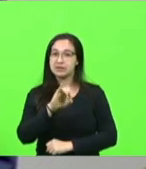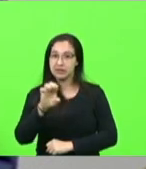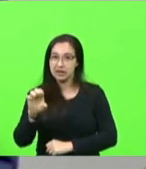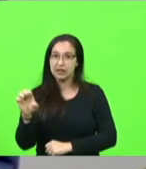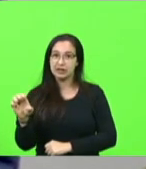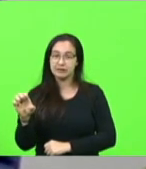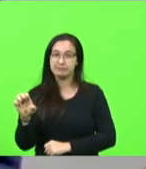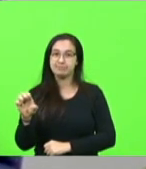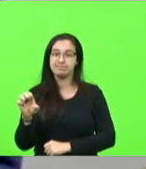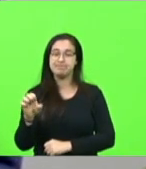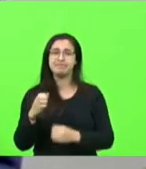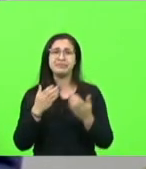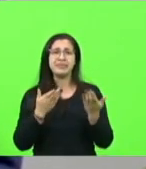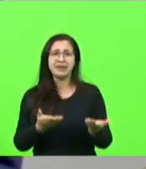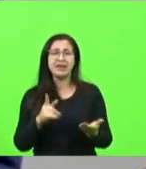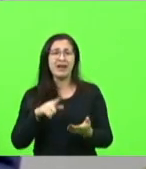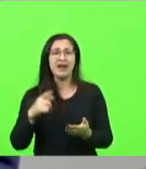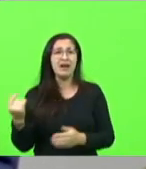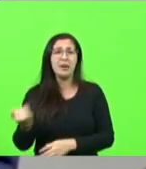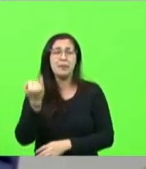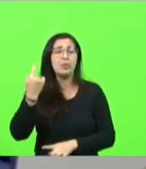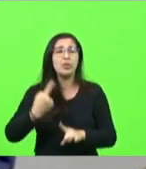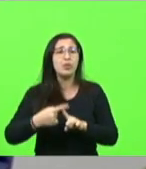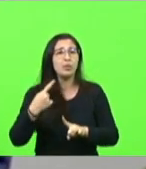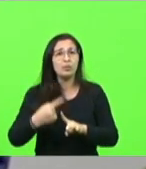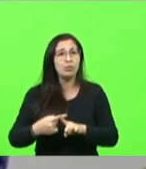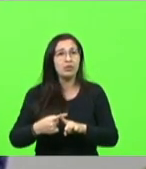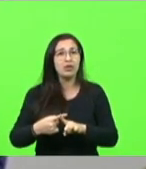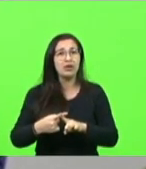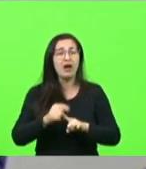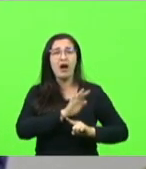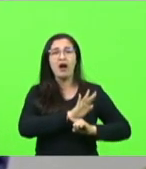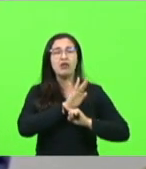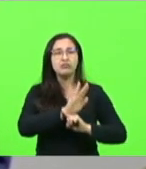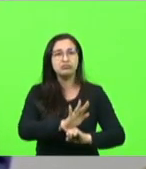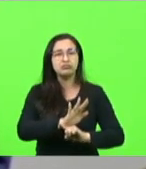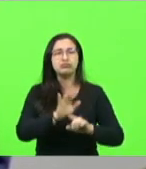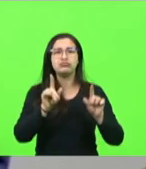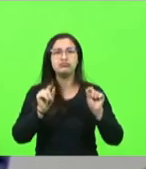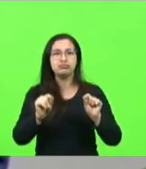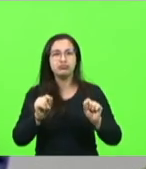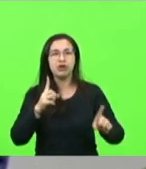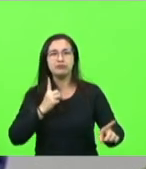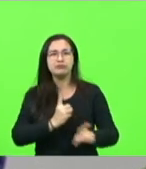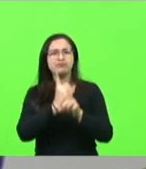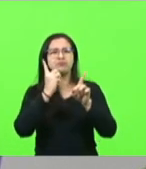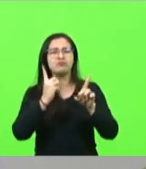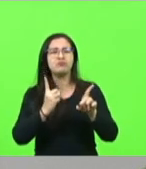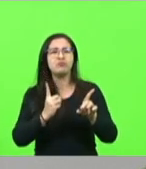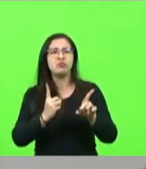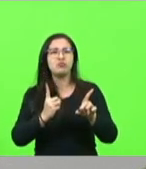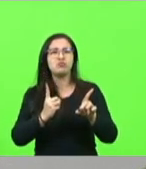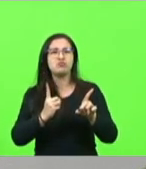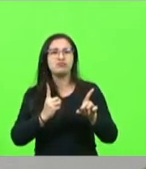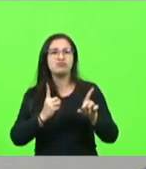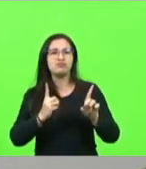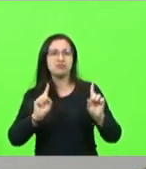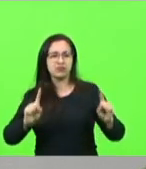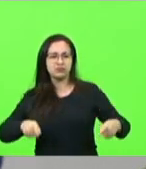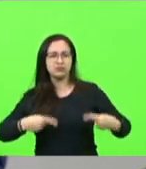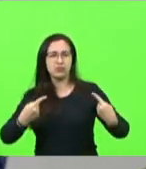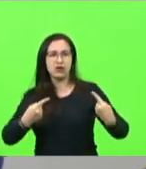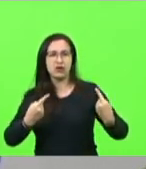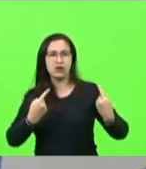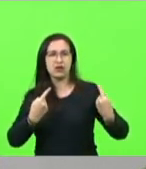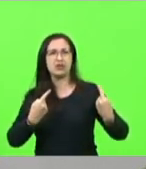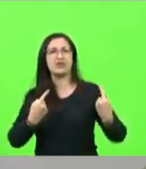o CIE é muito importante porque ele te ajuda a descobrir barreiras que você achava que